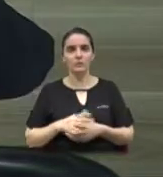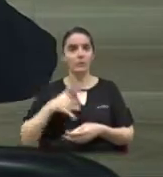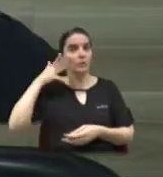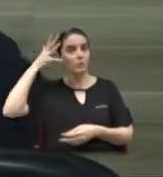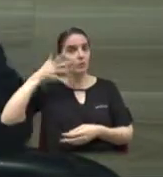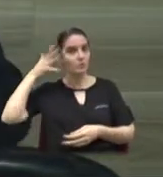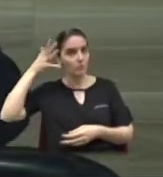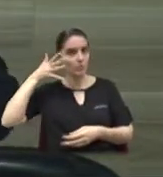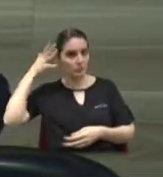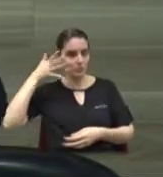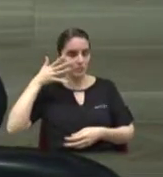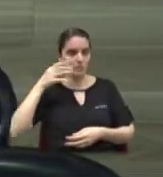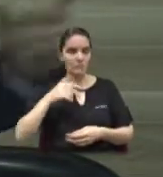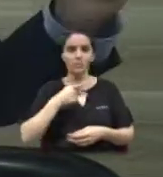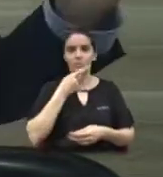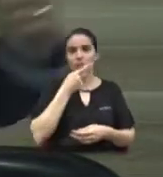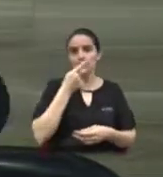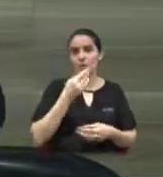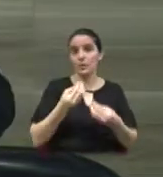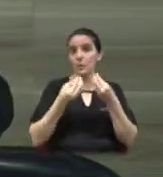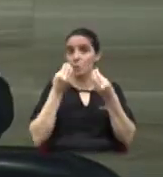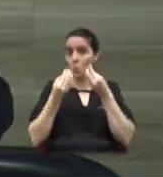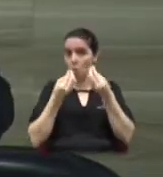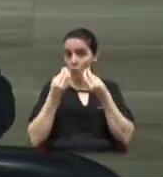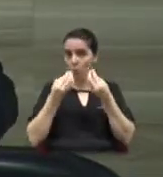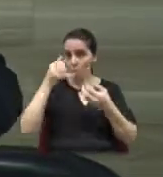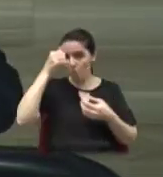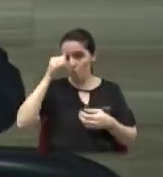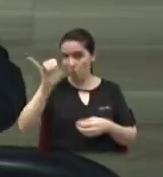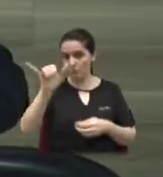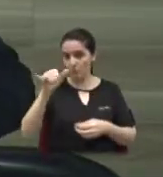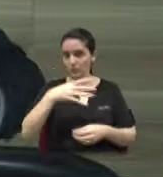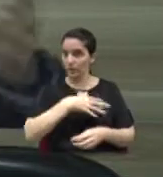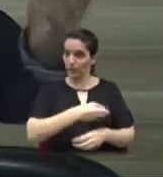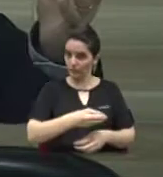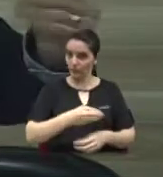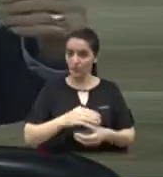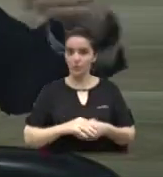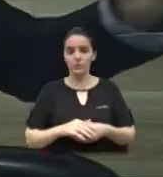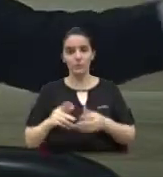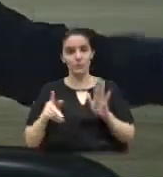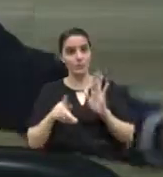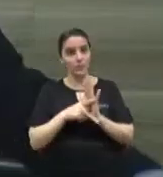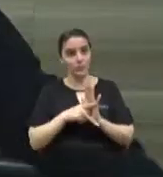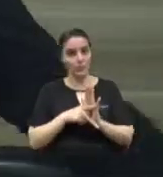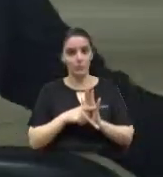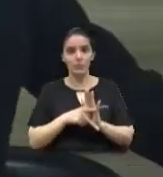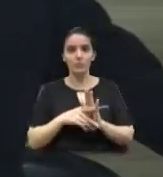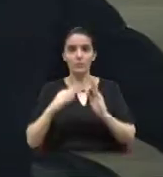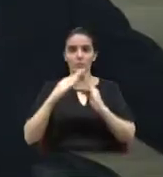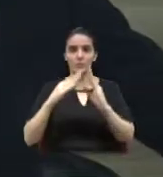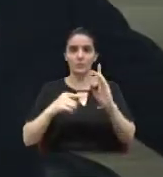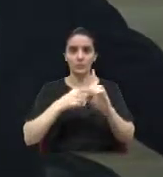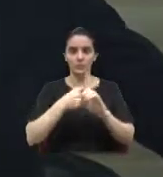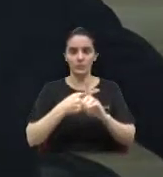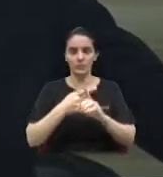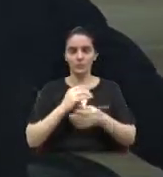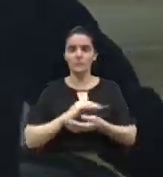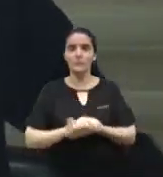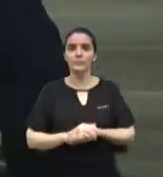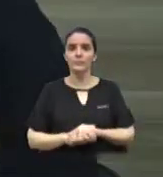sobre métodos contraceptivos, ministrado pela igreja, porque o billing, não sei se é o